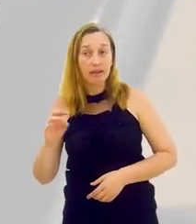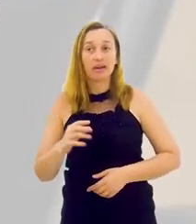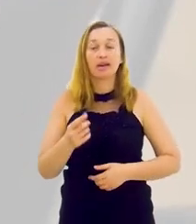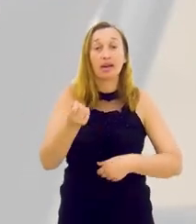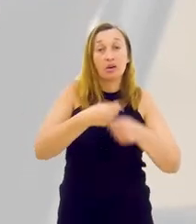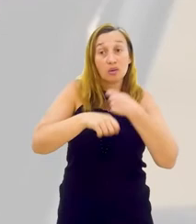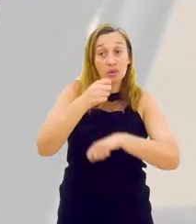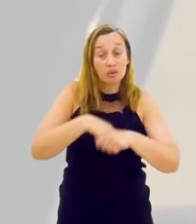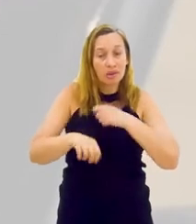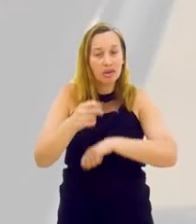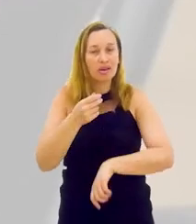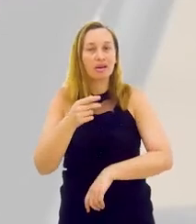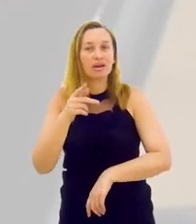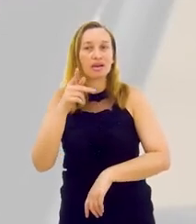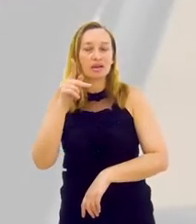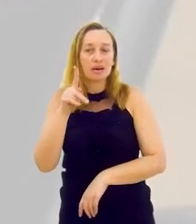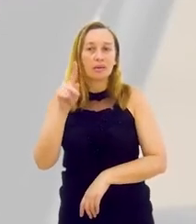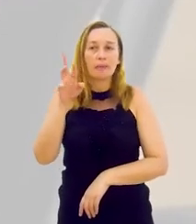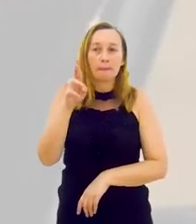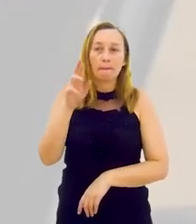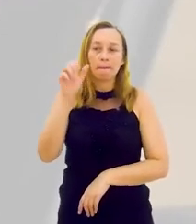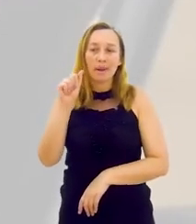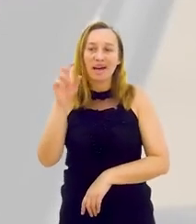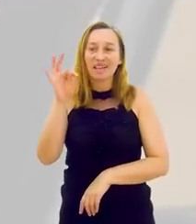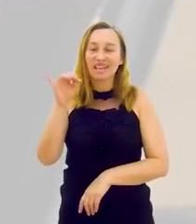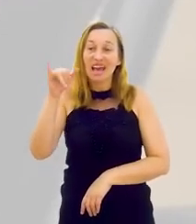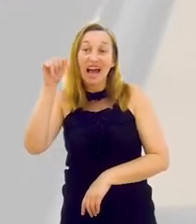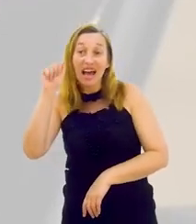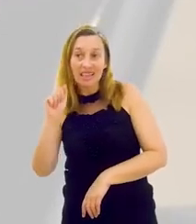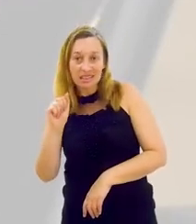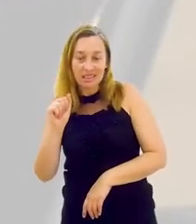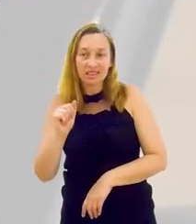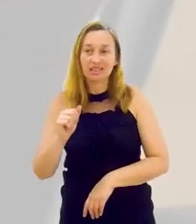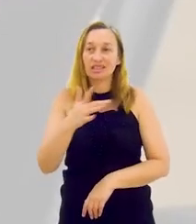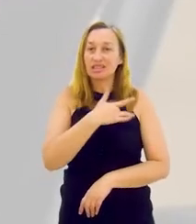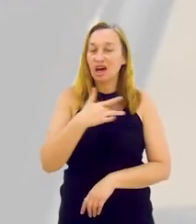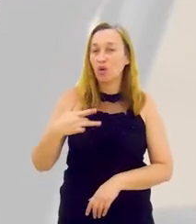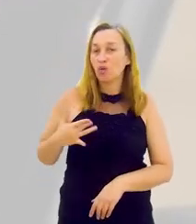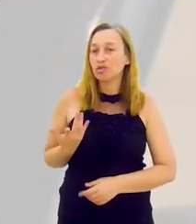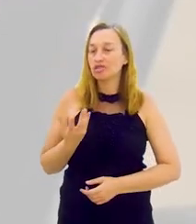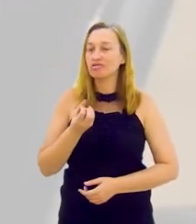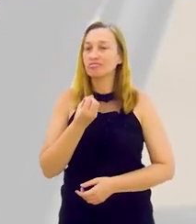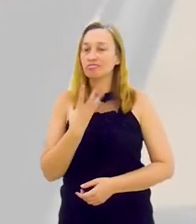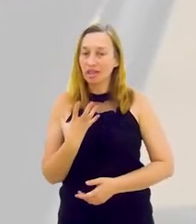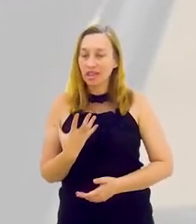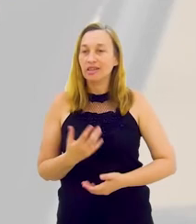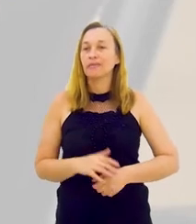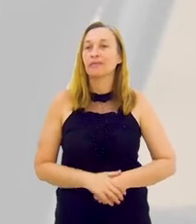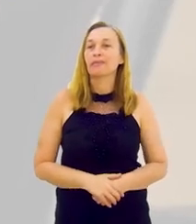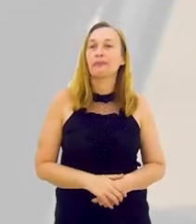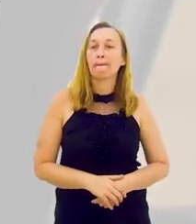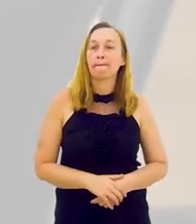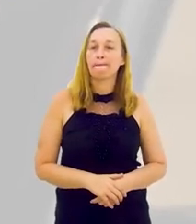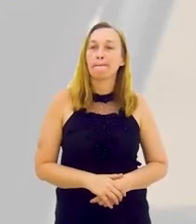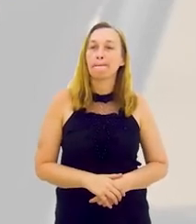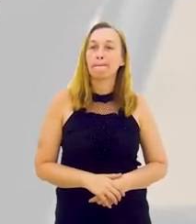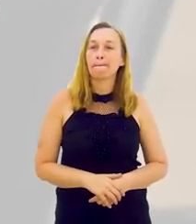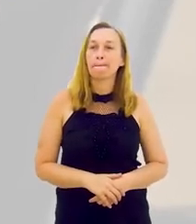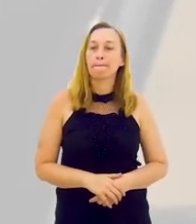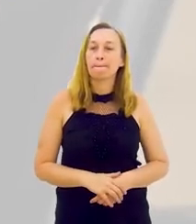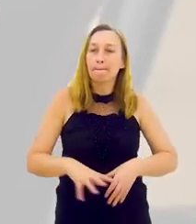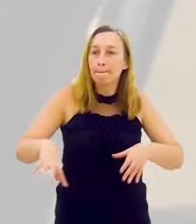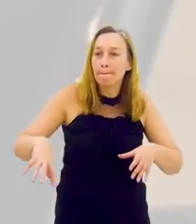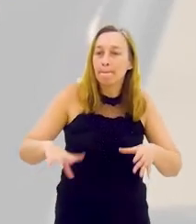livro, NFTs, economia prateada, será que não é uma oportunidade? Geração Z, Alva, saúde e bem-estar,